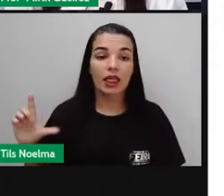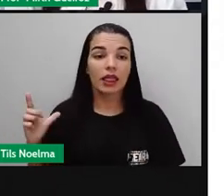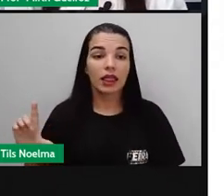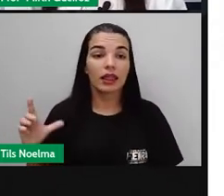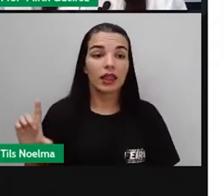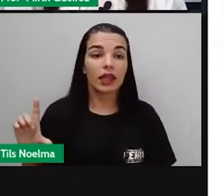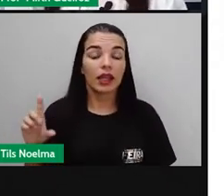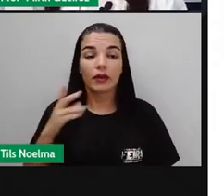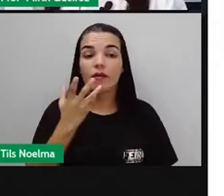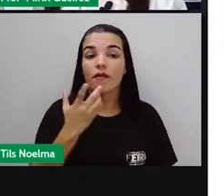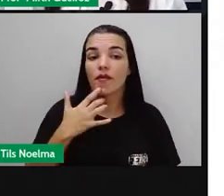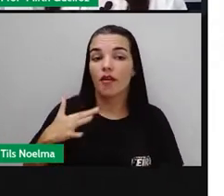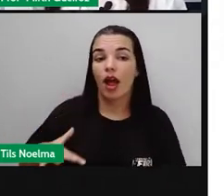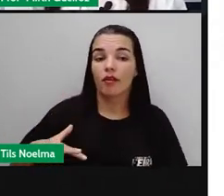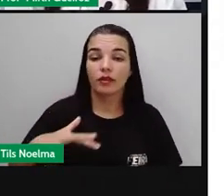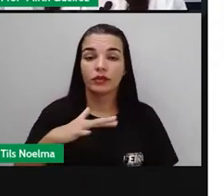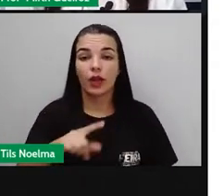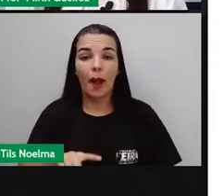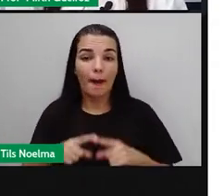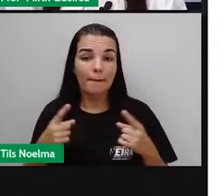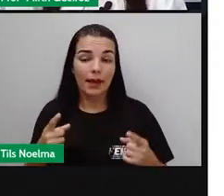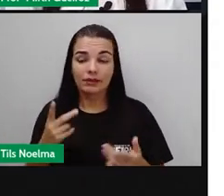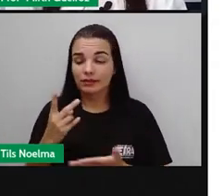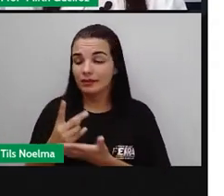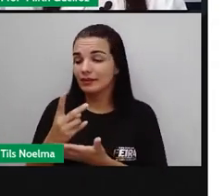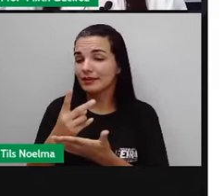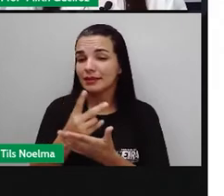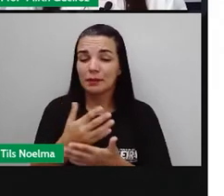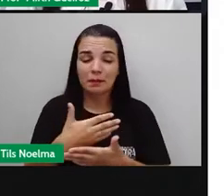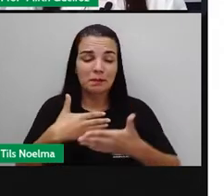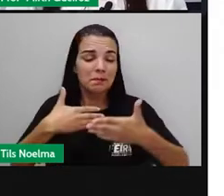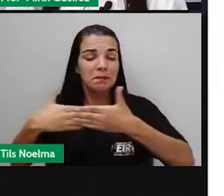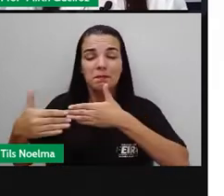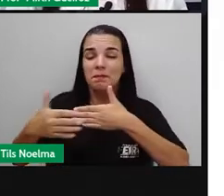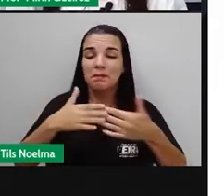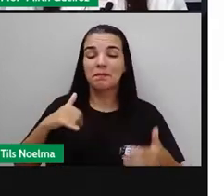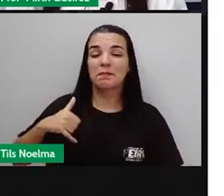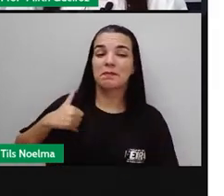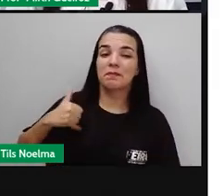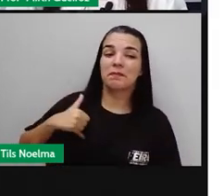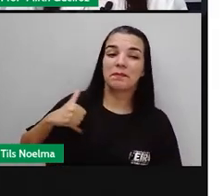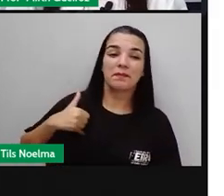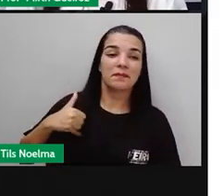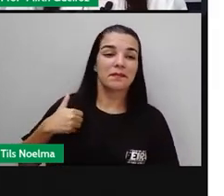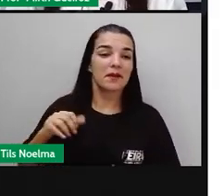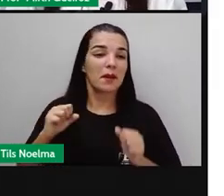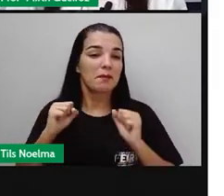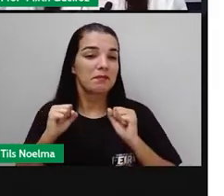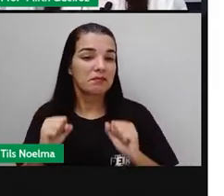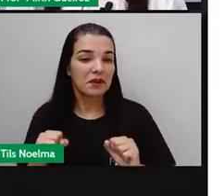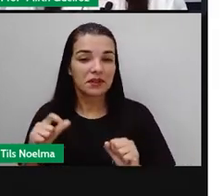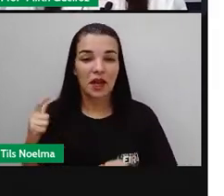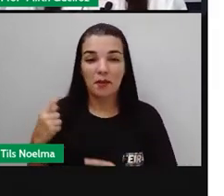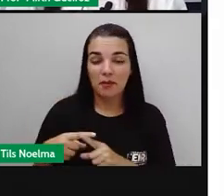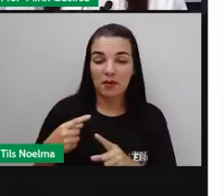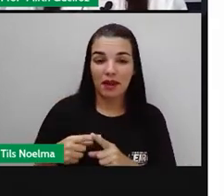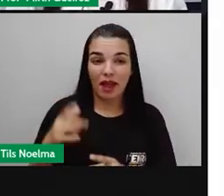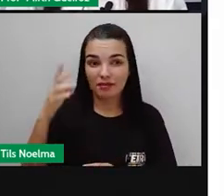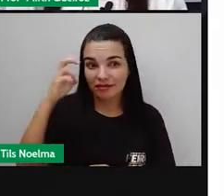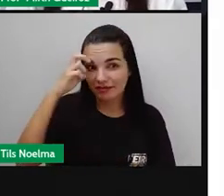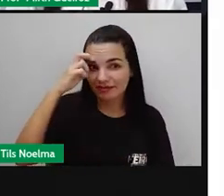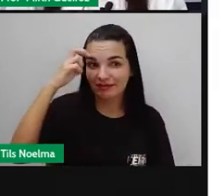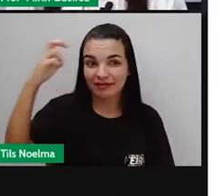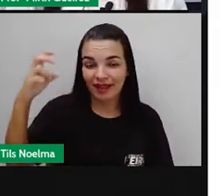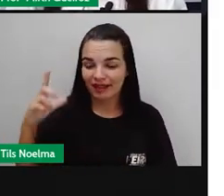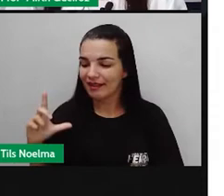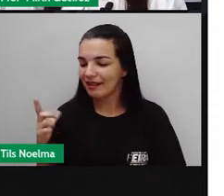nem por isso deixam de inventar pessoas de várias unidades ao redor do mundo, Considerados clássicos da literatura mundial, os